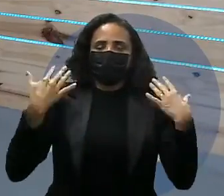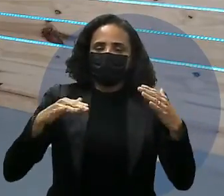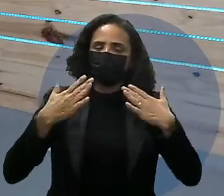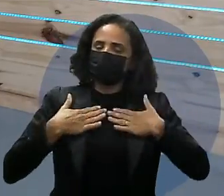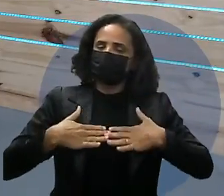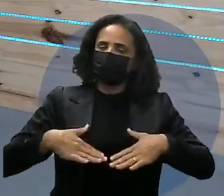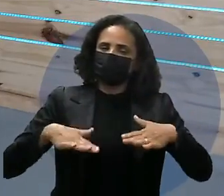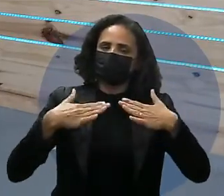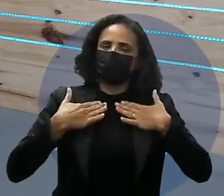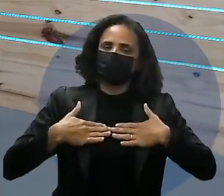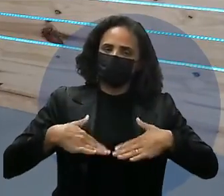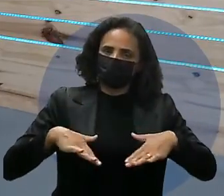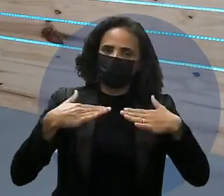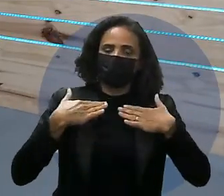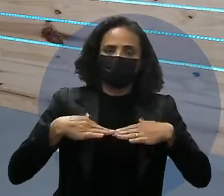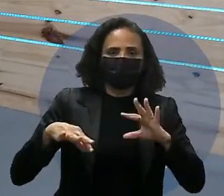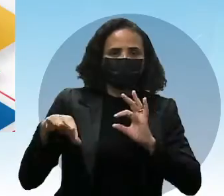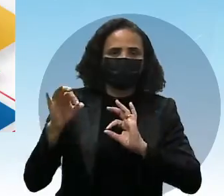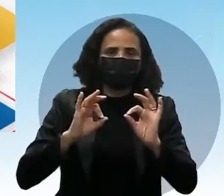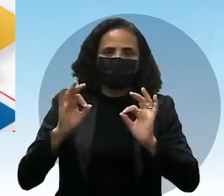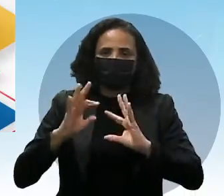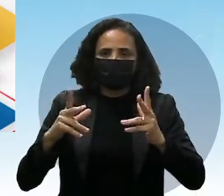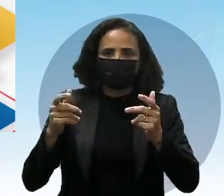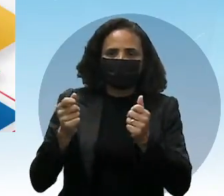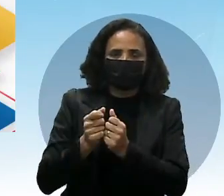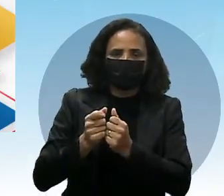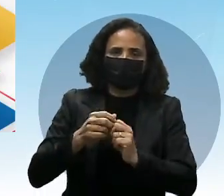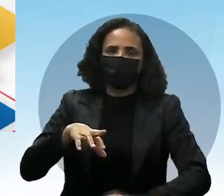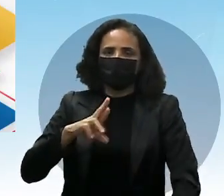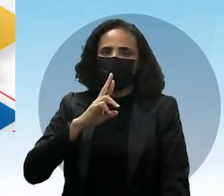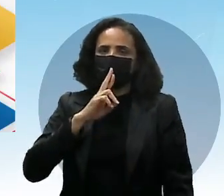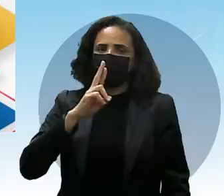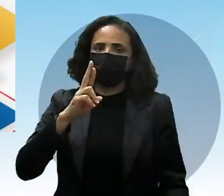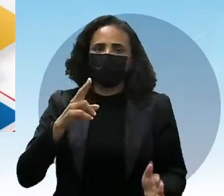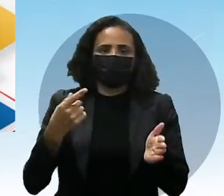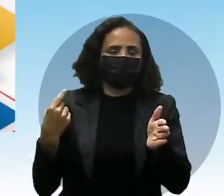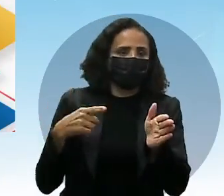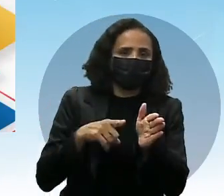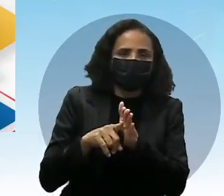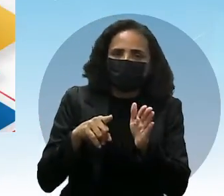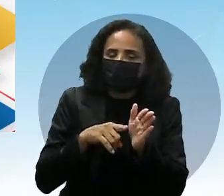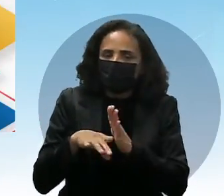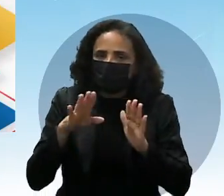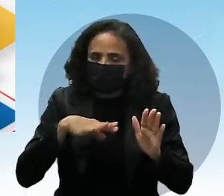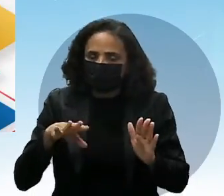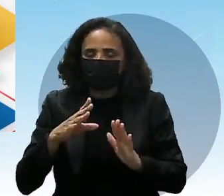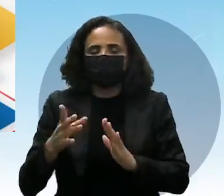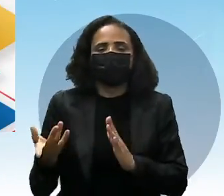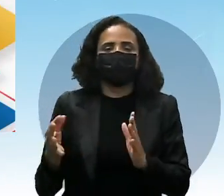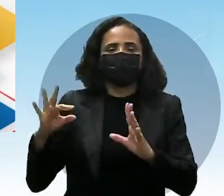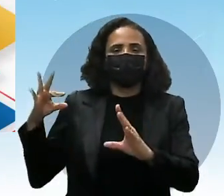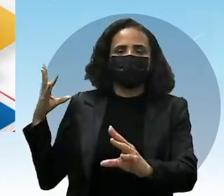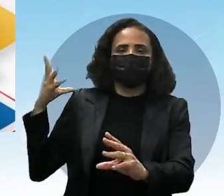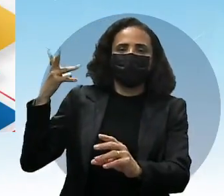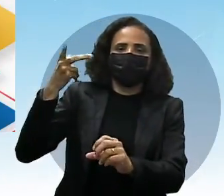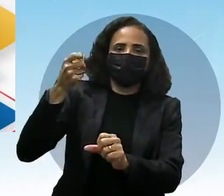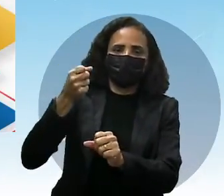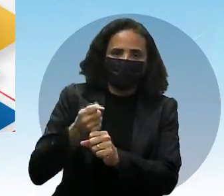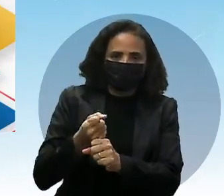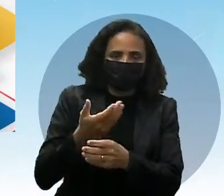tranquilo, faça ali resolução de questões, que é uma maneira de você revisar